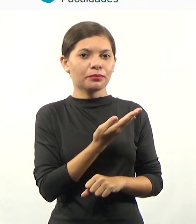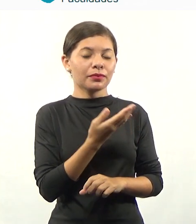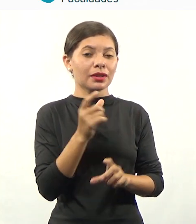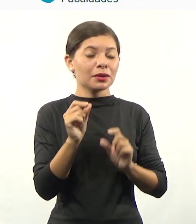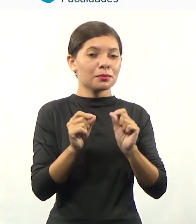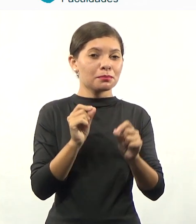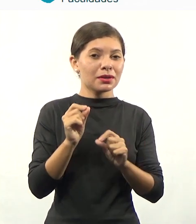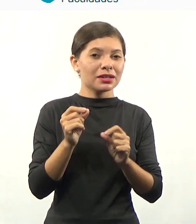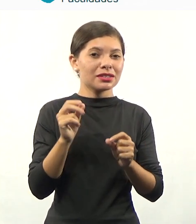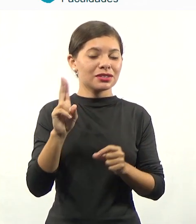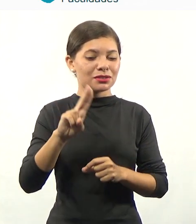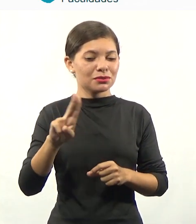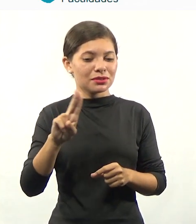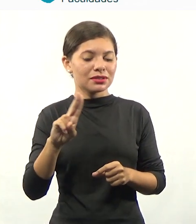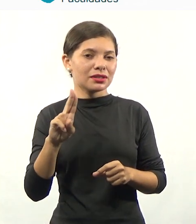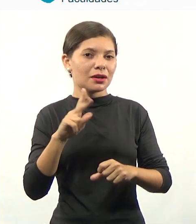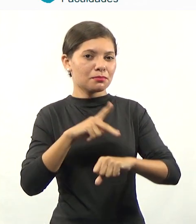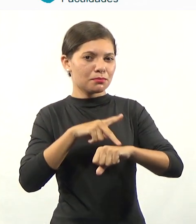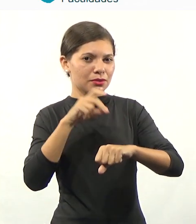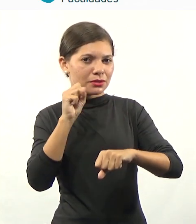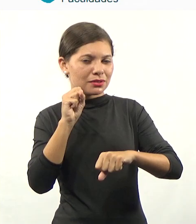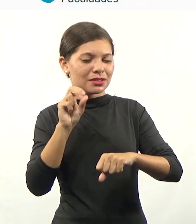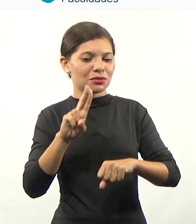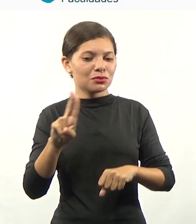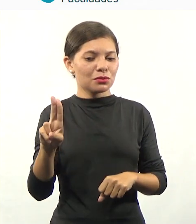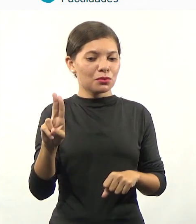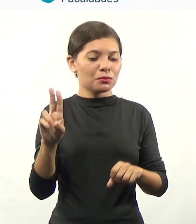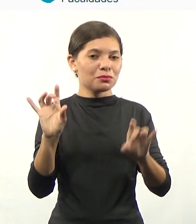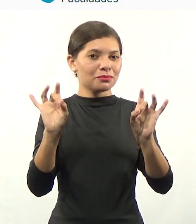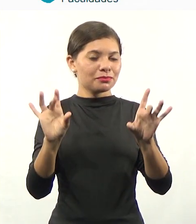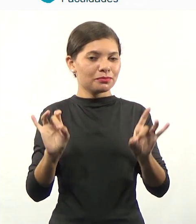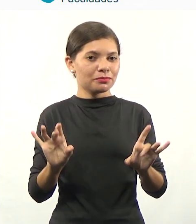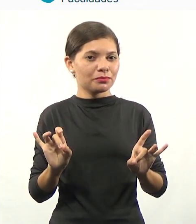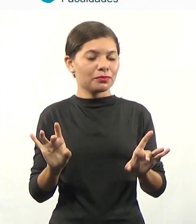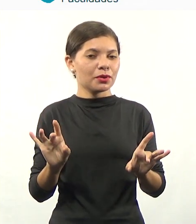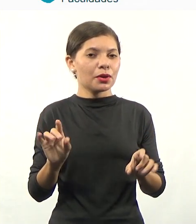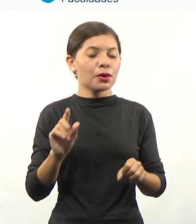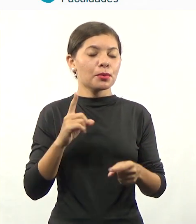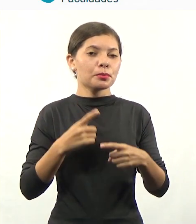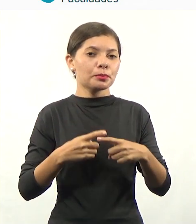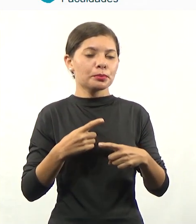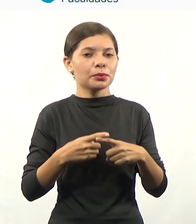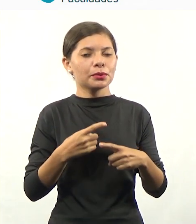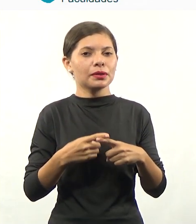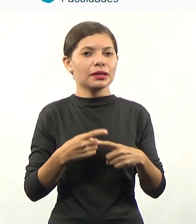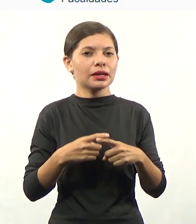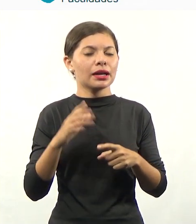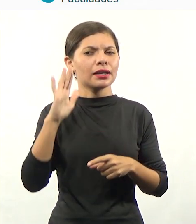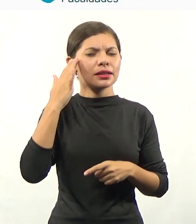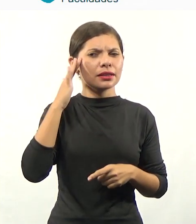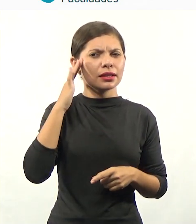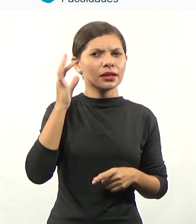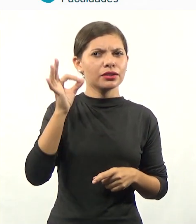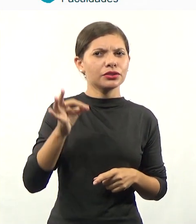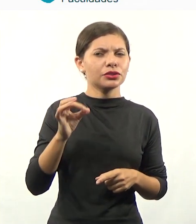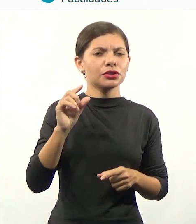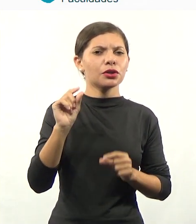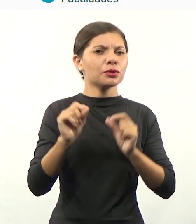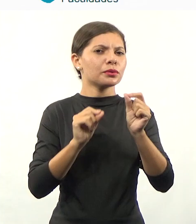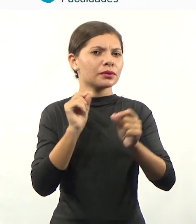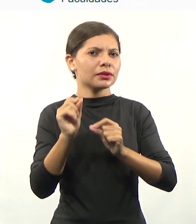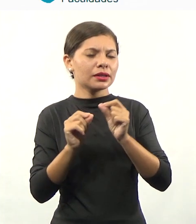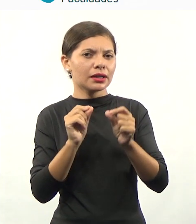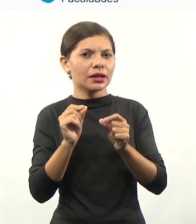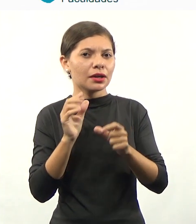equivocado você usar o termo pós-graduação para especialização. Porque a pós-graduação compreende a lato